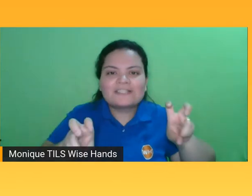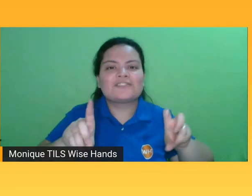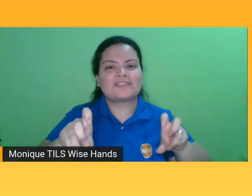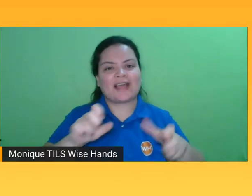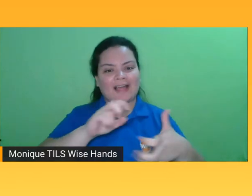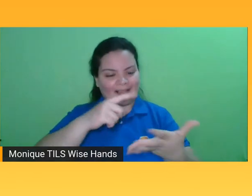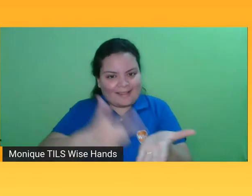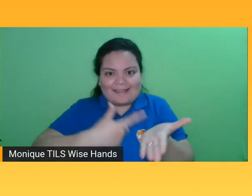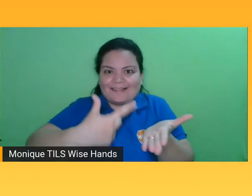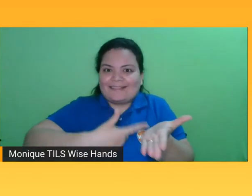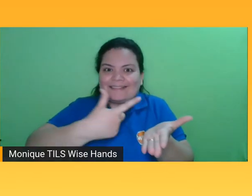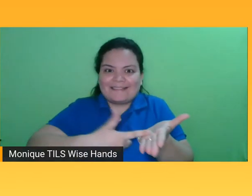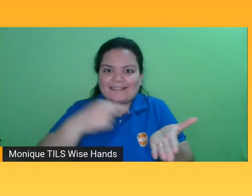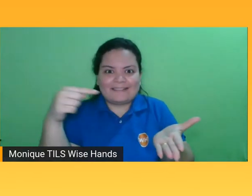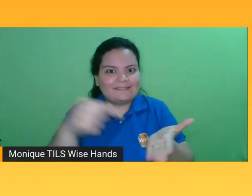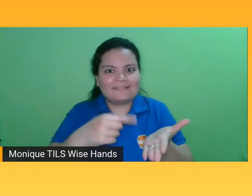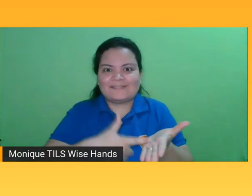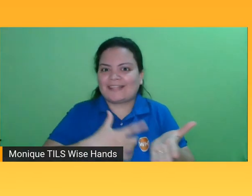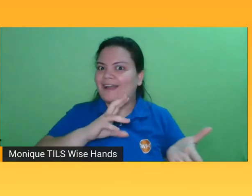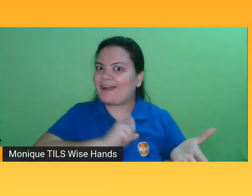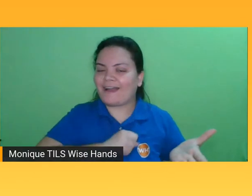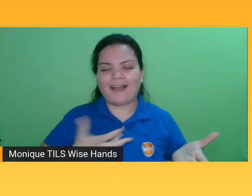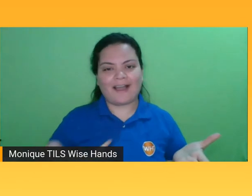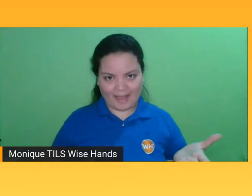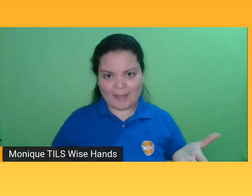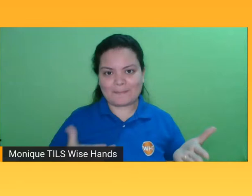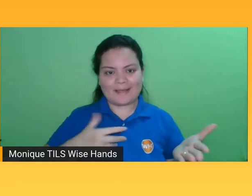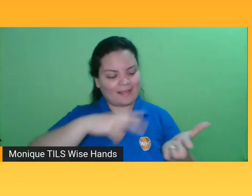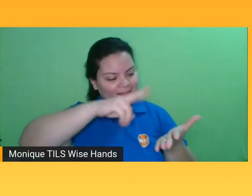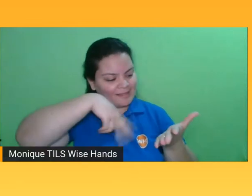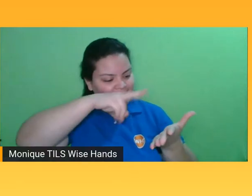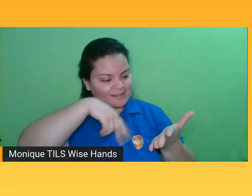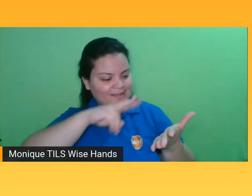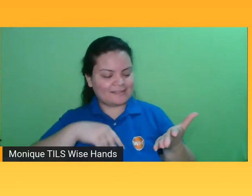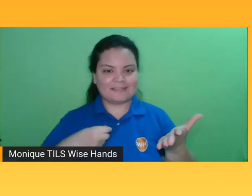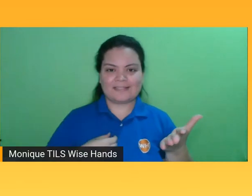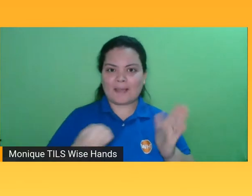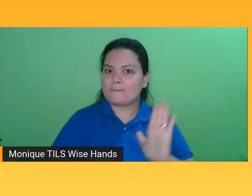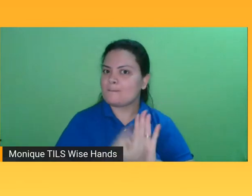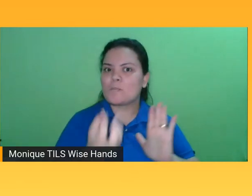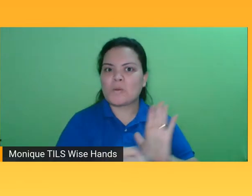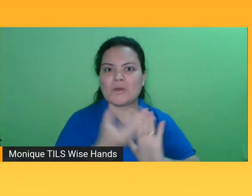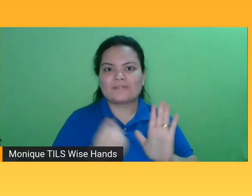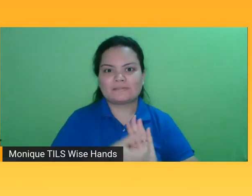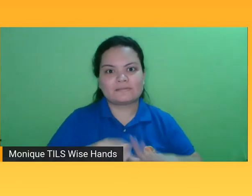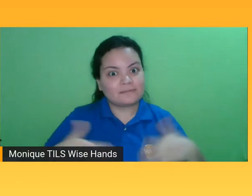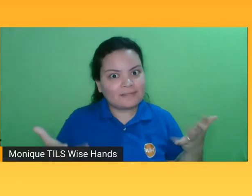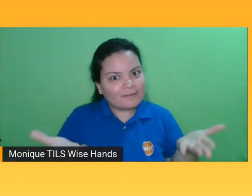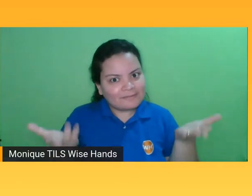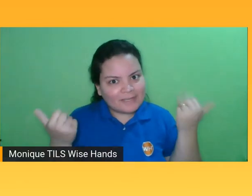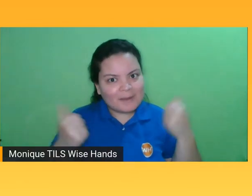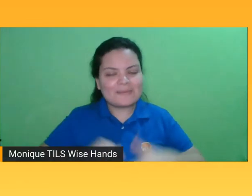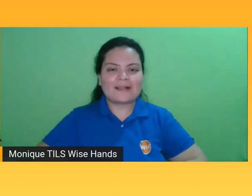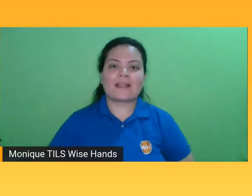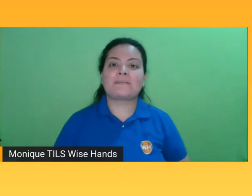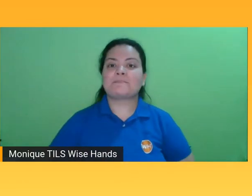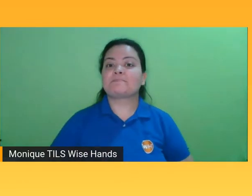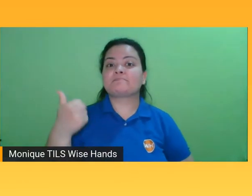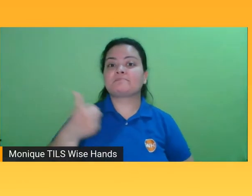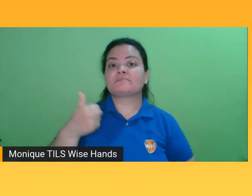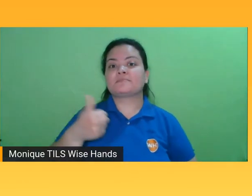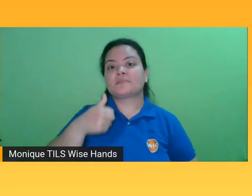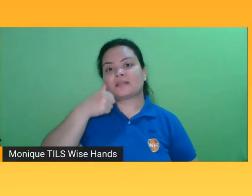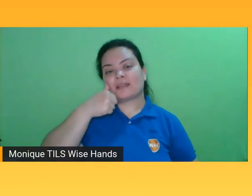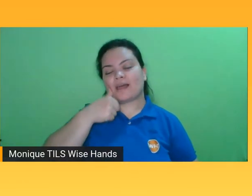livros, que é trabalhar com livros, né, que é ler, e, então, vamos lá. A primeira convidada que eu queria